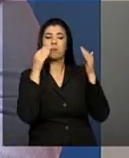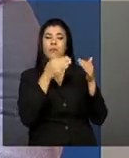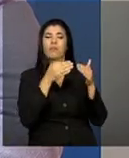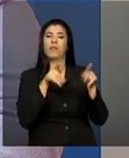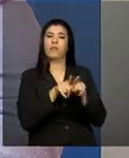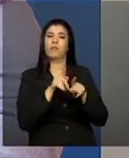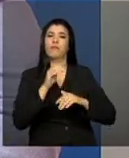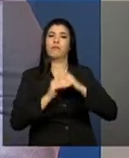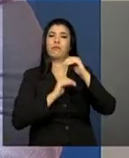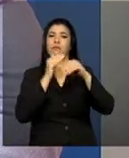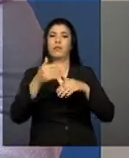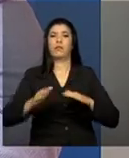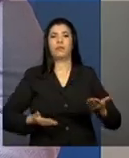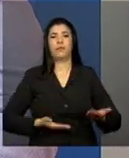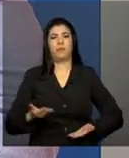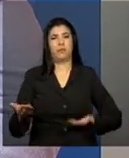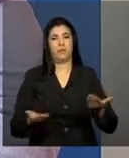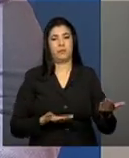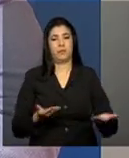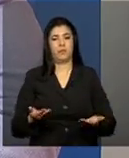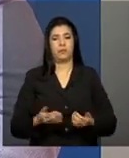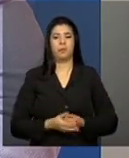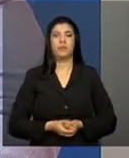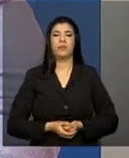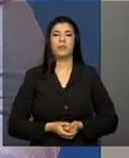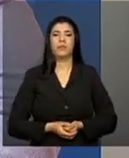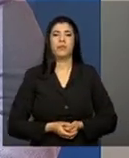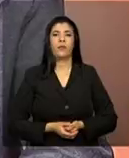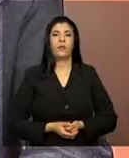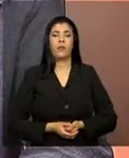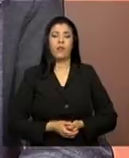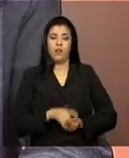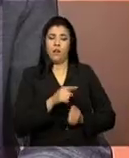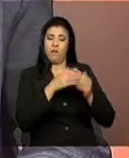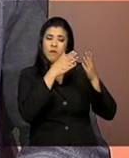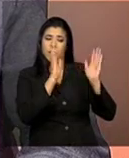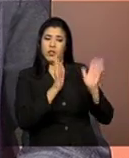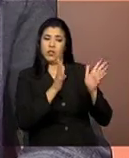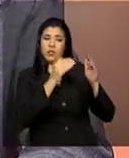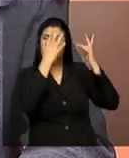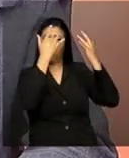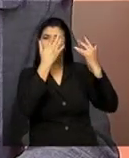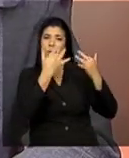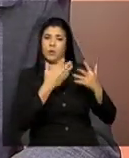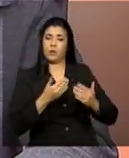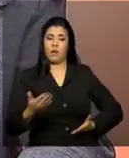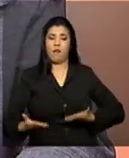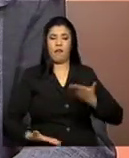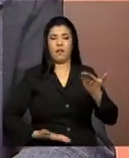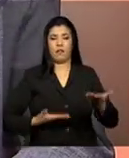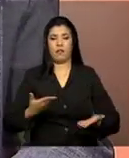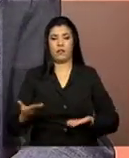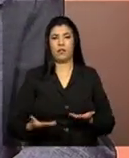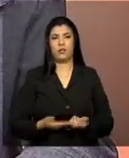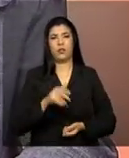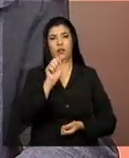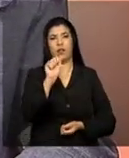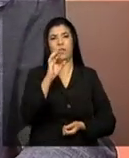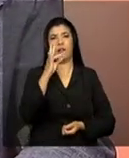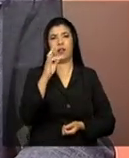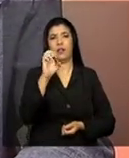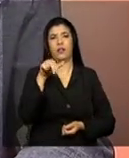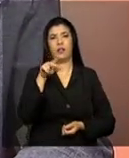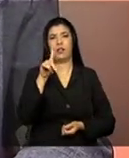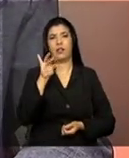aprimorando o serviço. Bom, você falou em atendimento e também em acompanhamento. Vamos falar um pouco mais da diferença entre